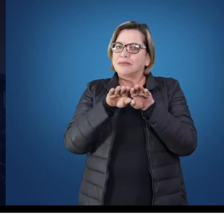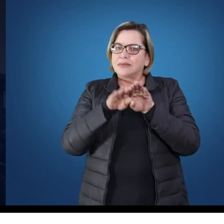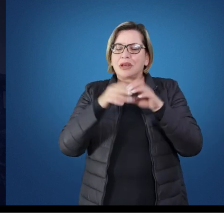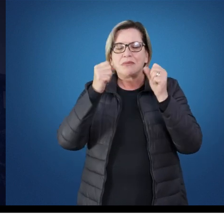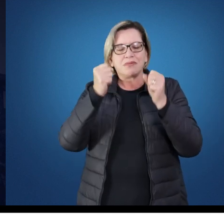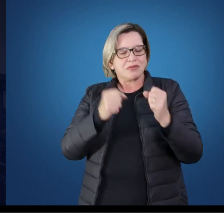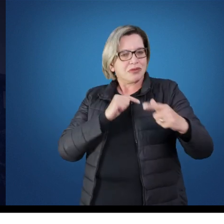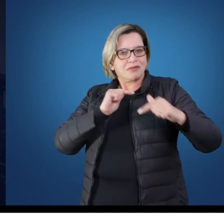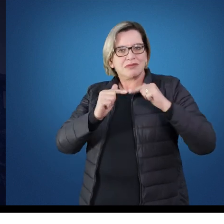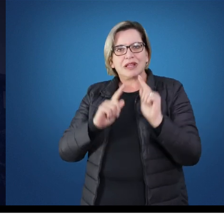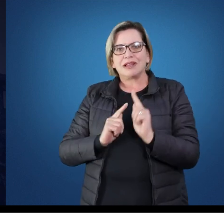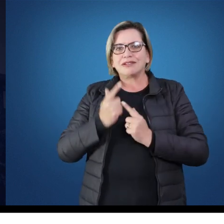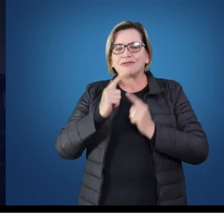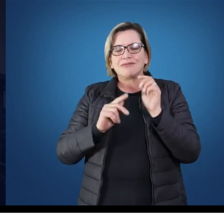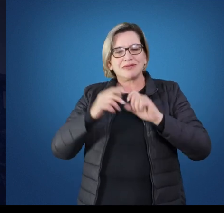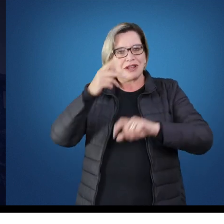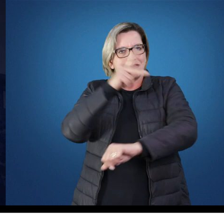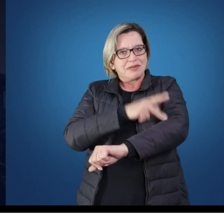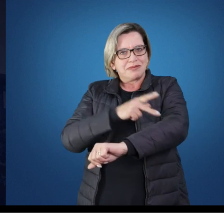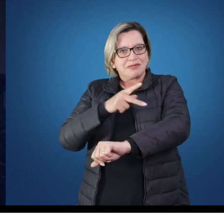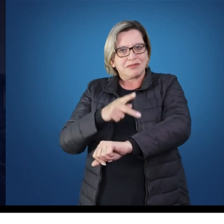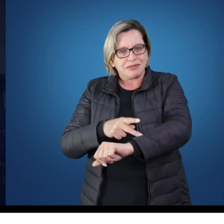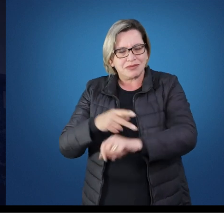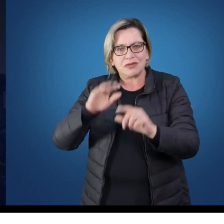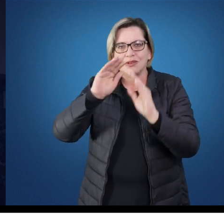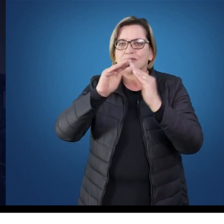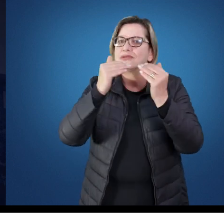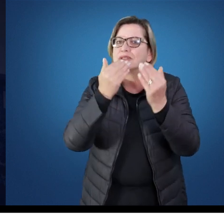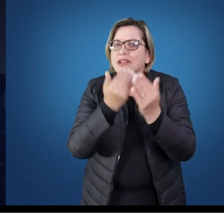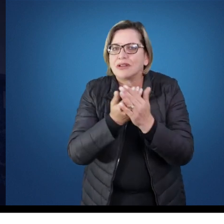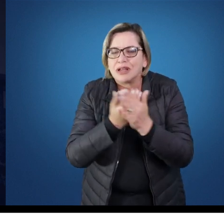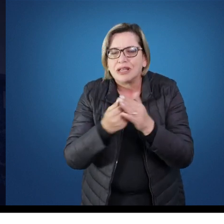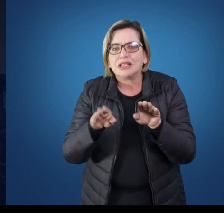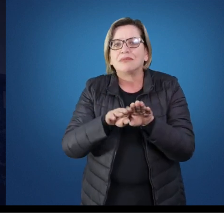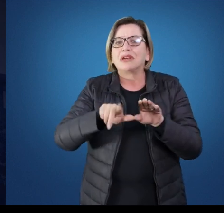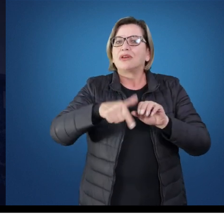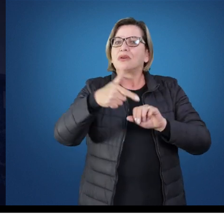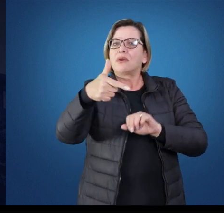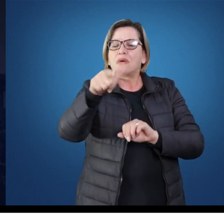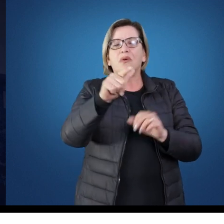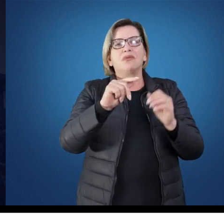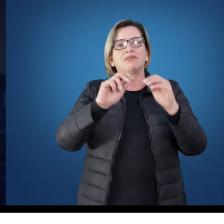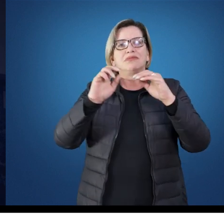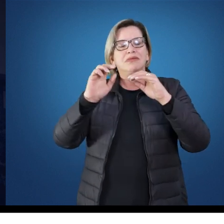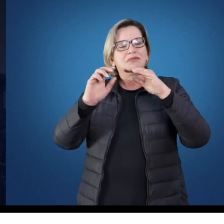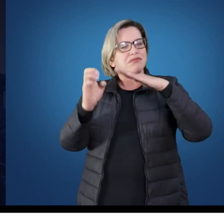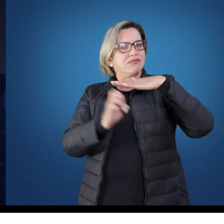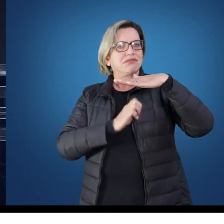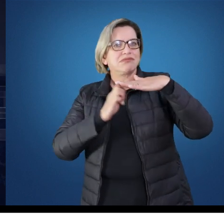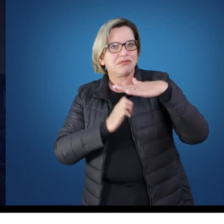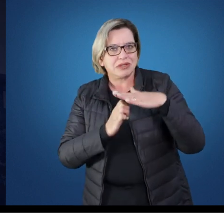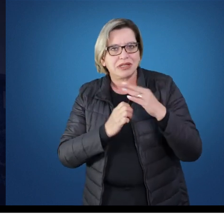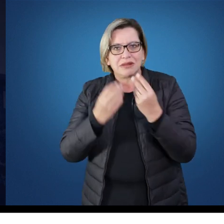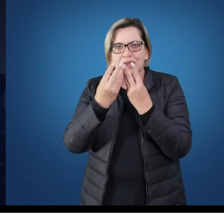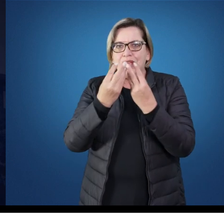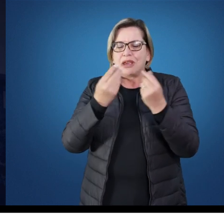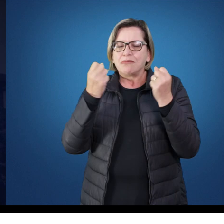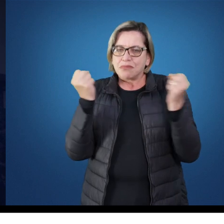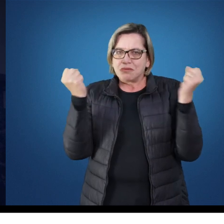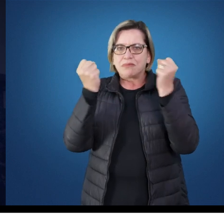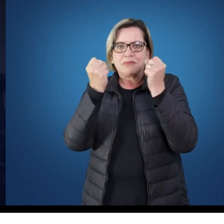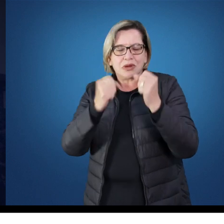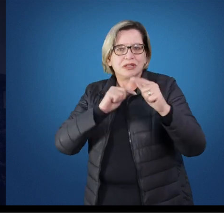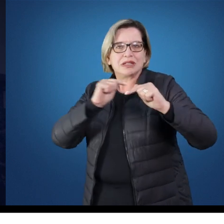pode atuar na gestão pedagógica e educacional, no âmbito escolar e institucional. Qualifica ainda para o trabalho em